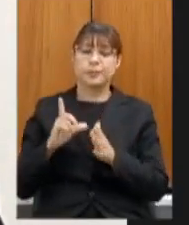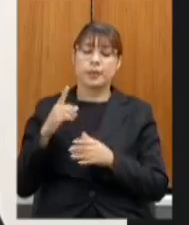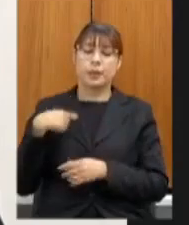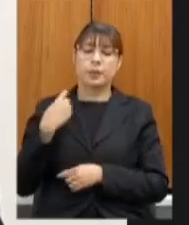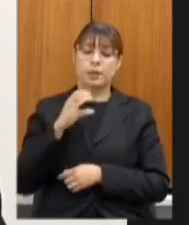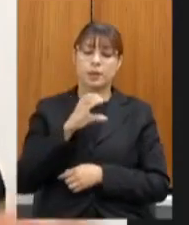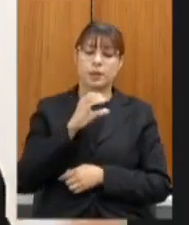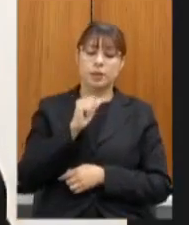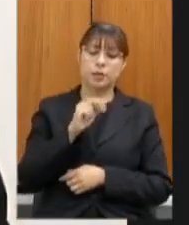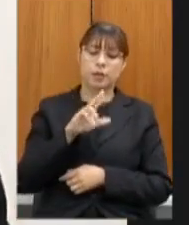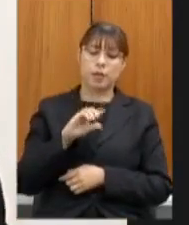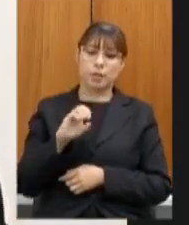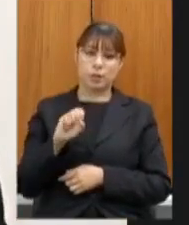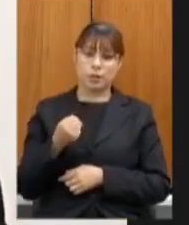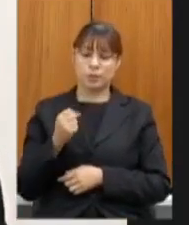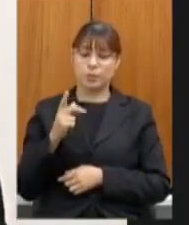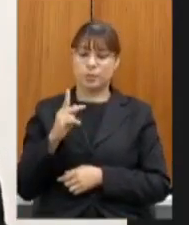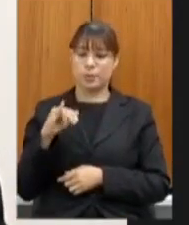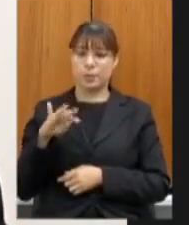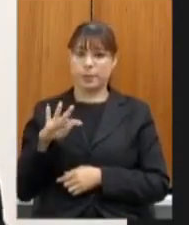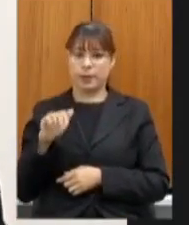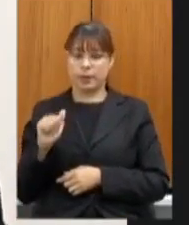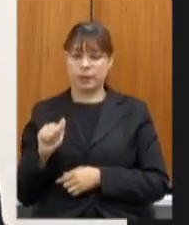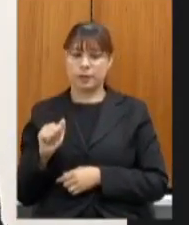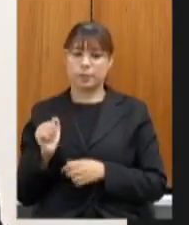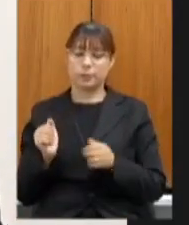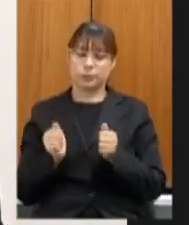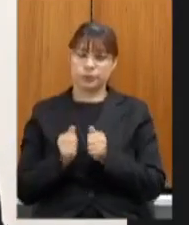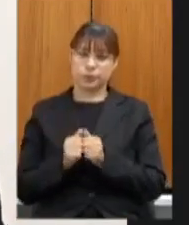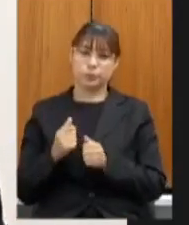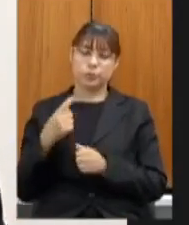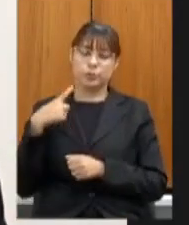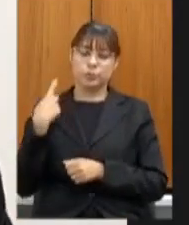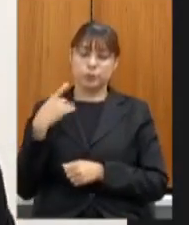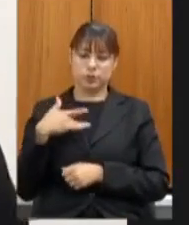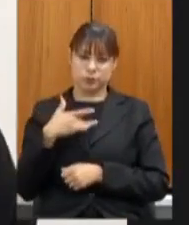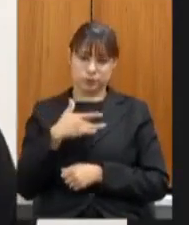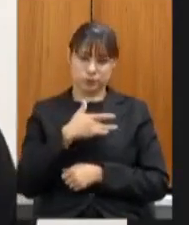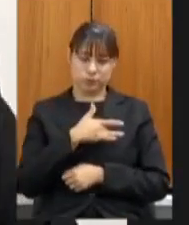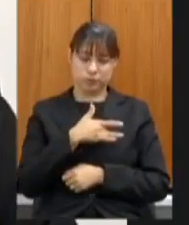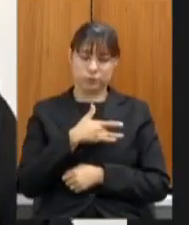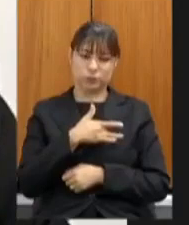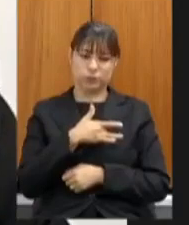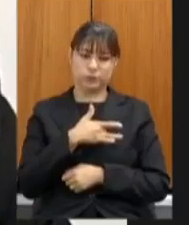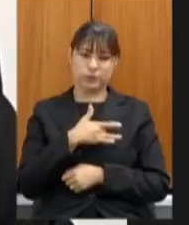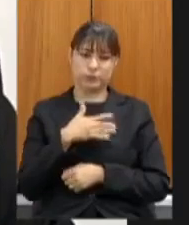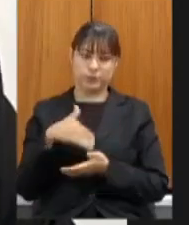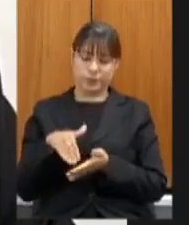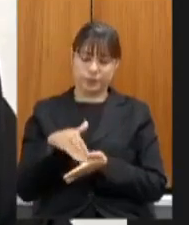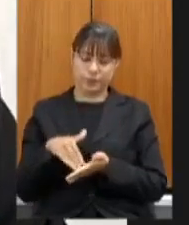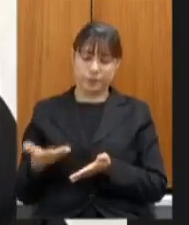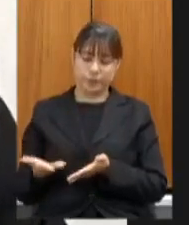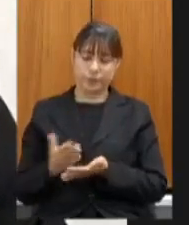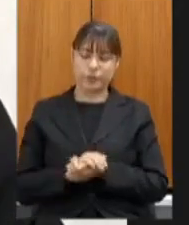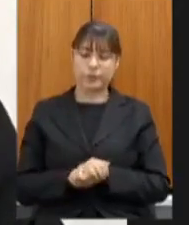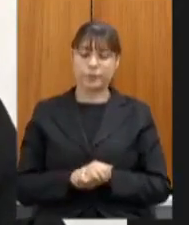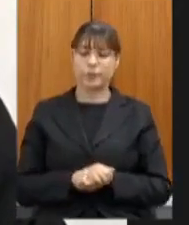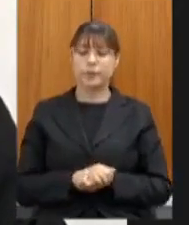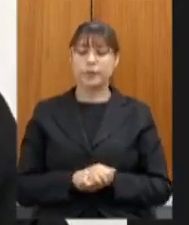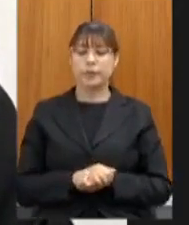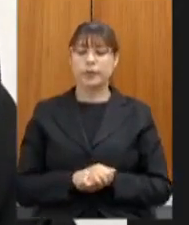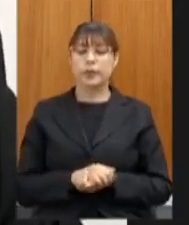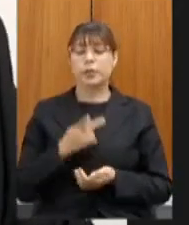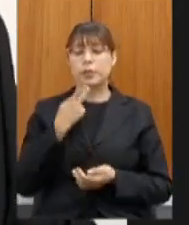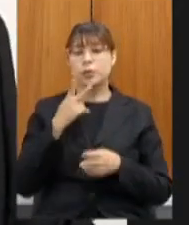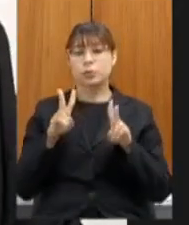tivemos com o secretário de saúde Carlos falando sobre a questão da situação do hospital